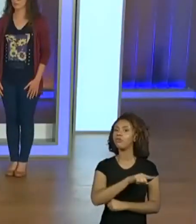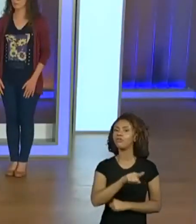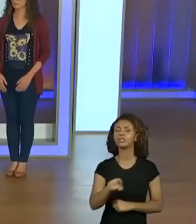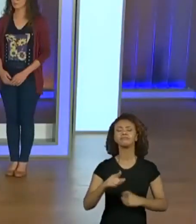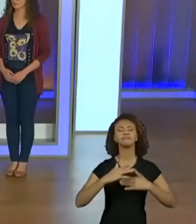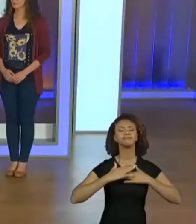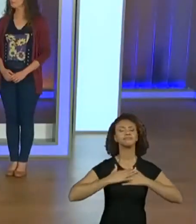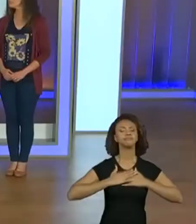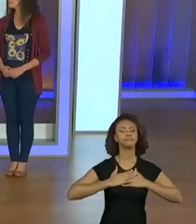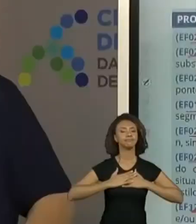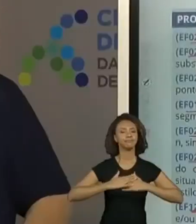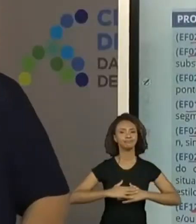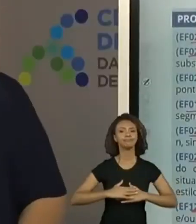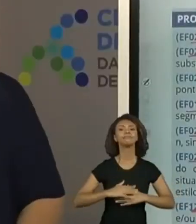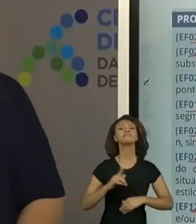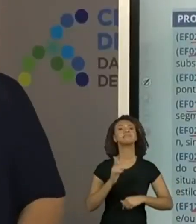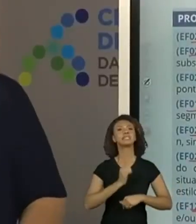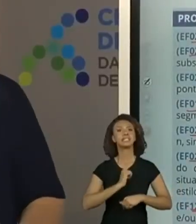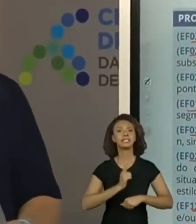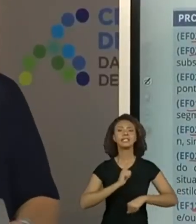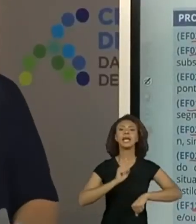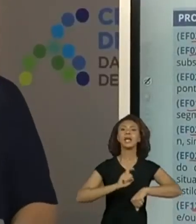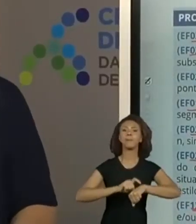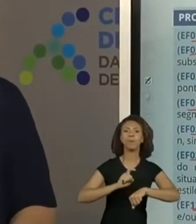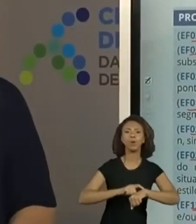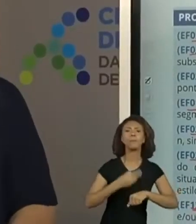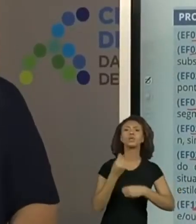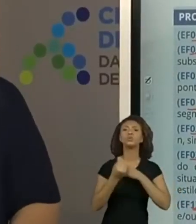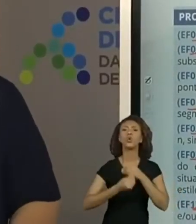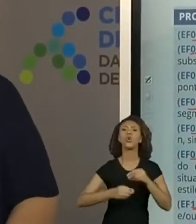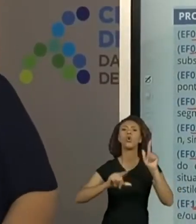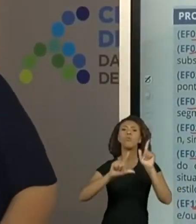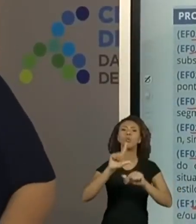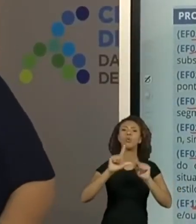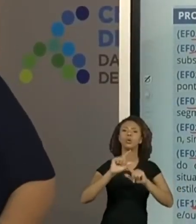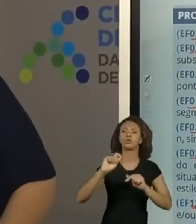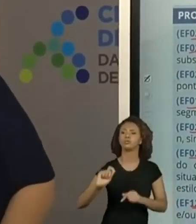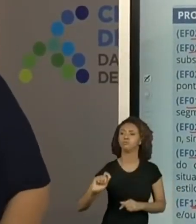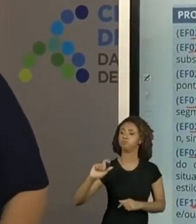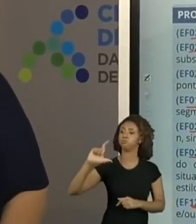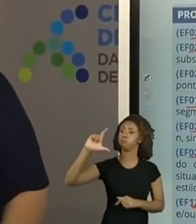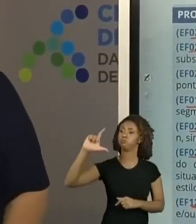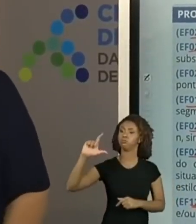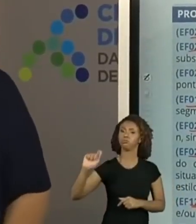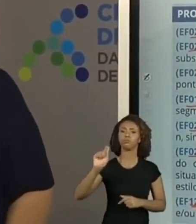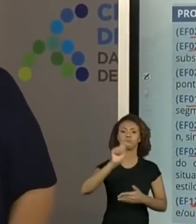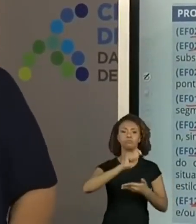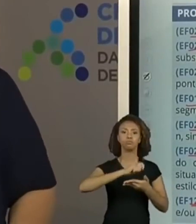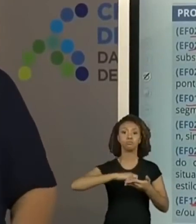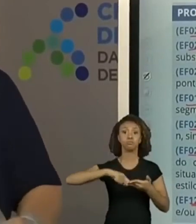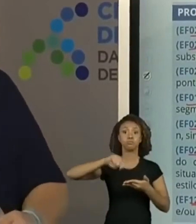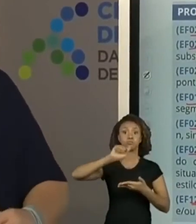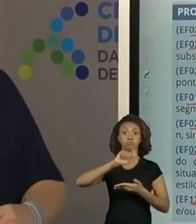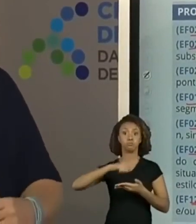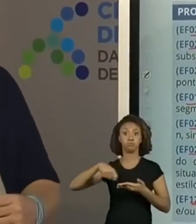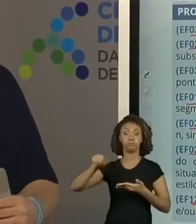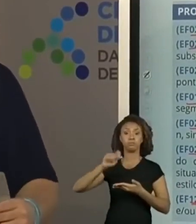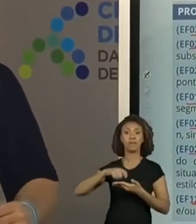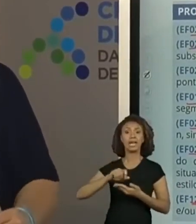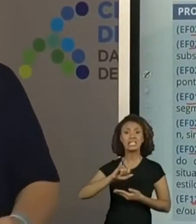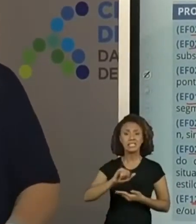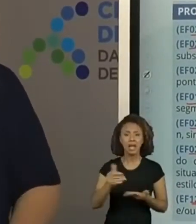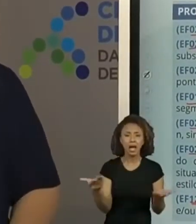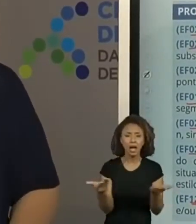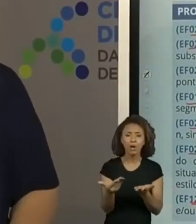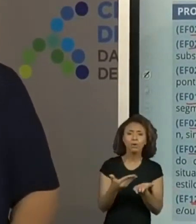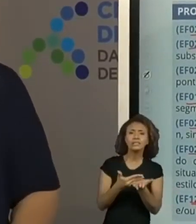sossegados, porque a gente vai ter um momento com a escrita da letra maiúscula, com a letra cursiva, mas tem um momento certo. Se você ainda está naquele momento de